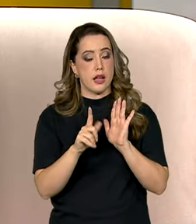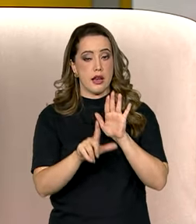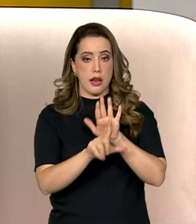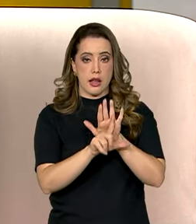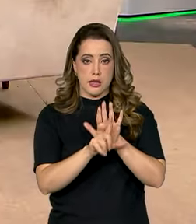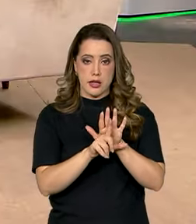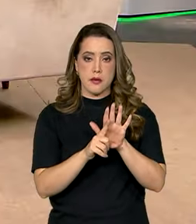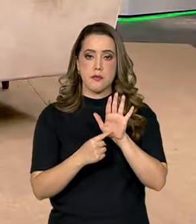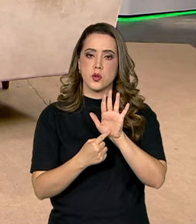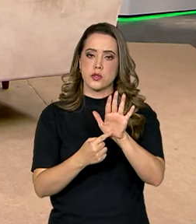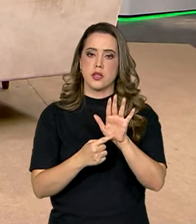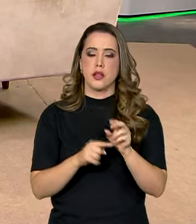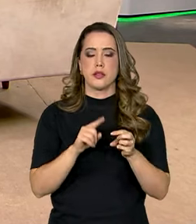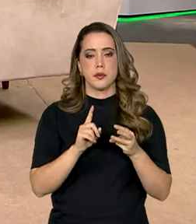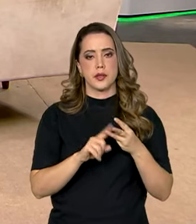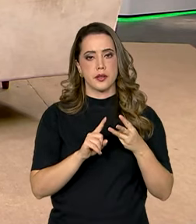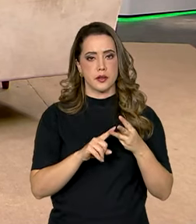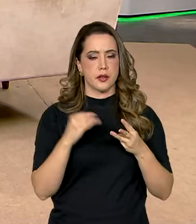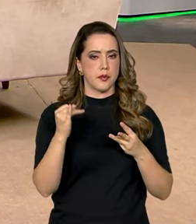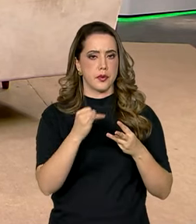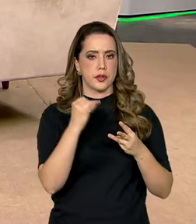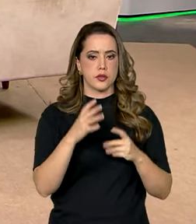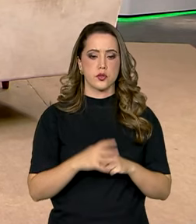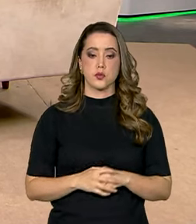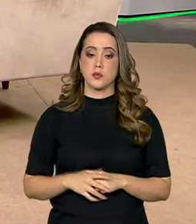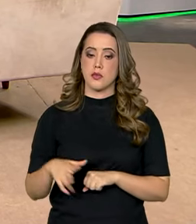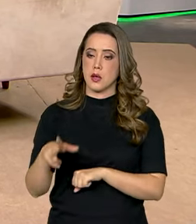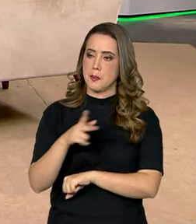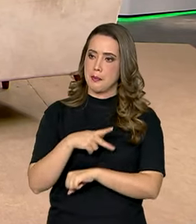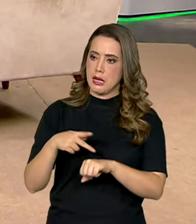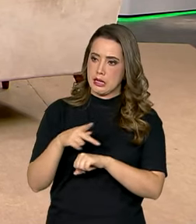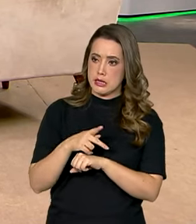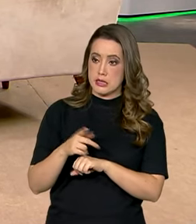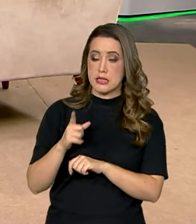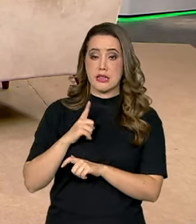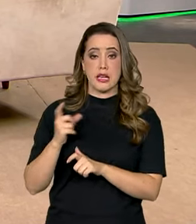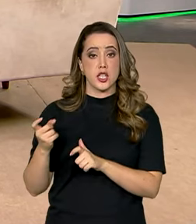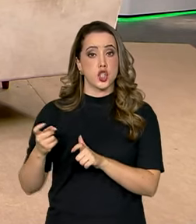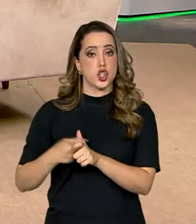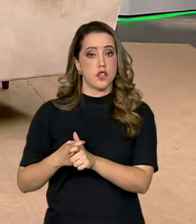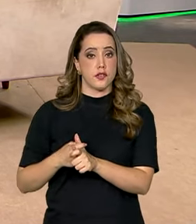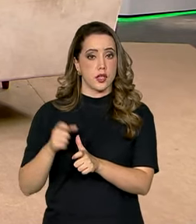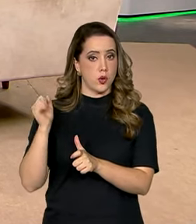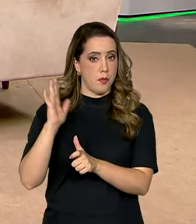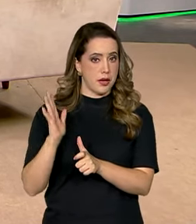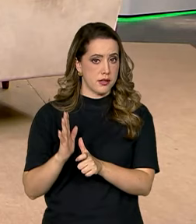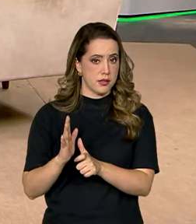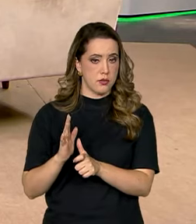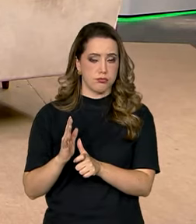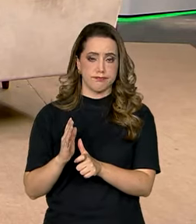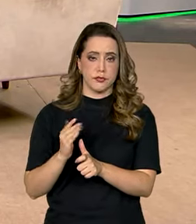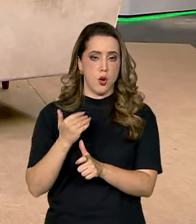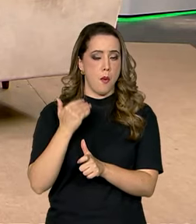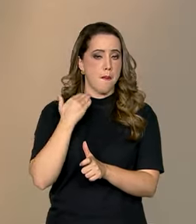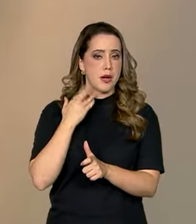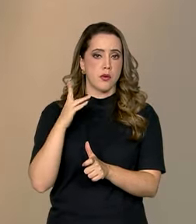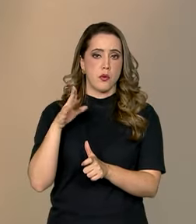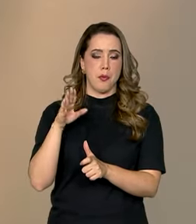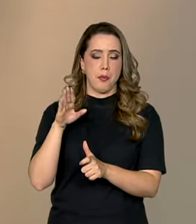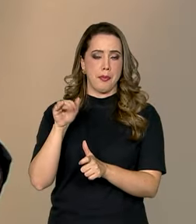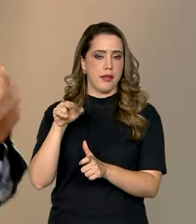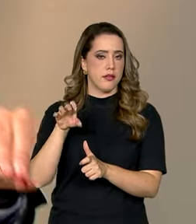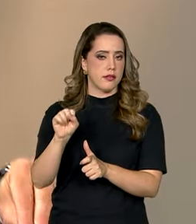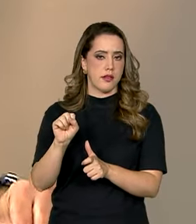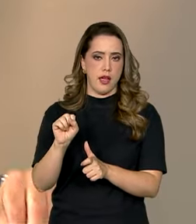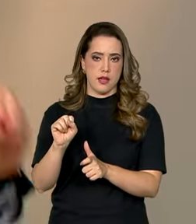uma coisa muito importante, que é países que são inadimplentes com o Brasil. O BNDES não apoia país, não financia